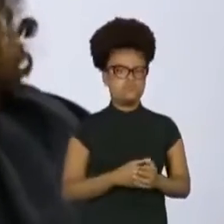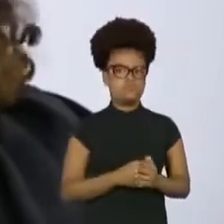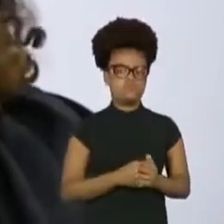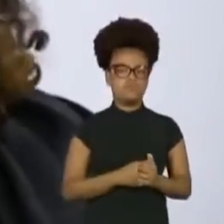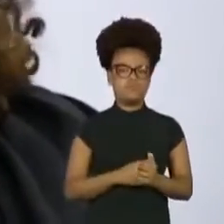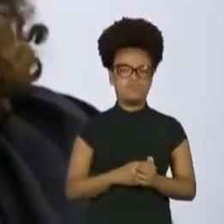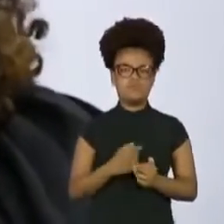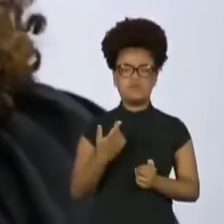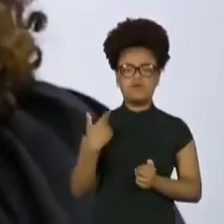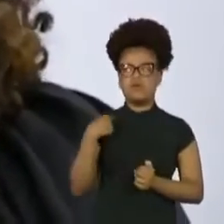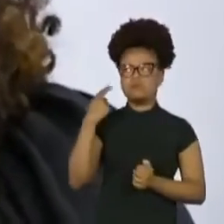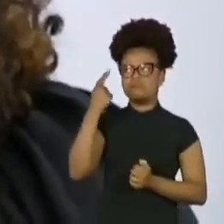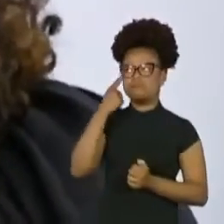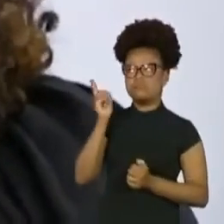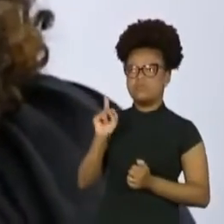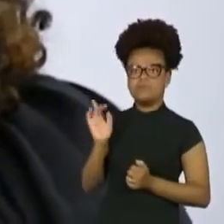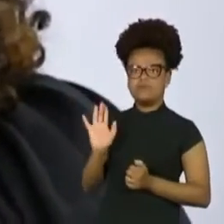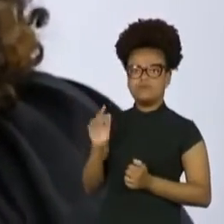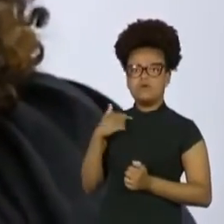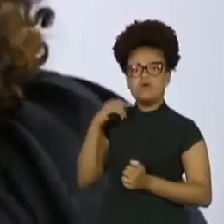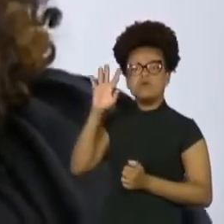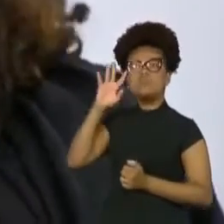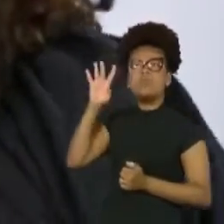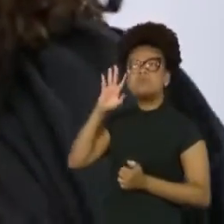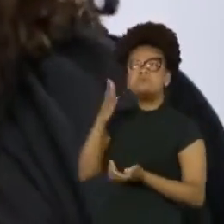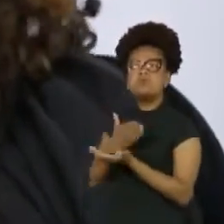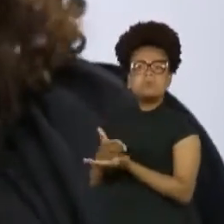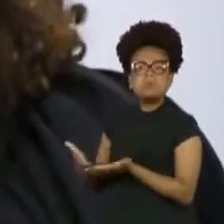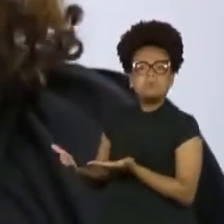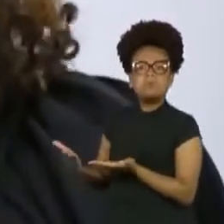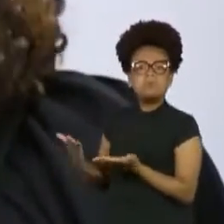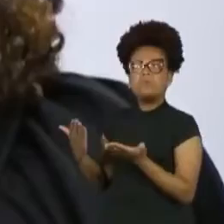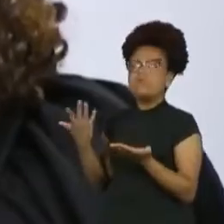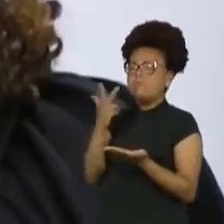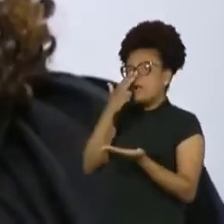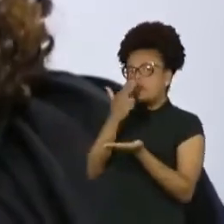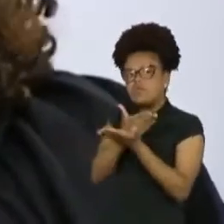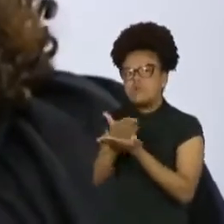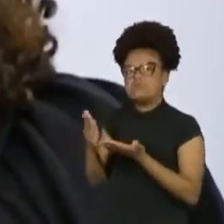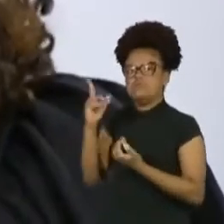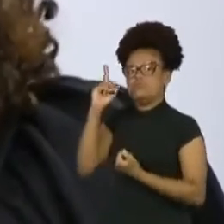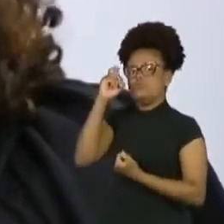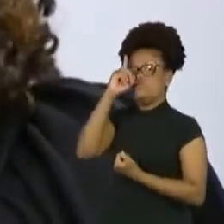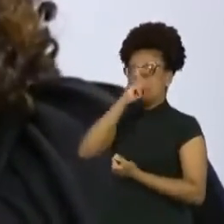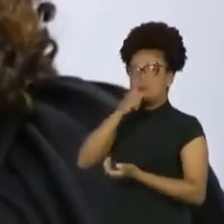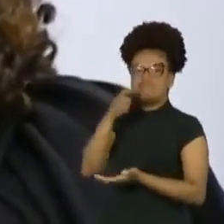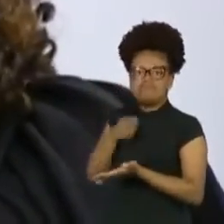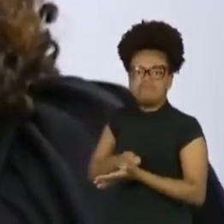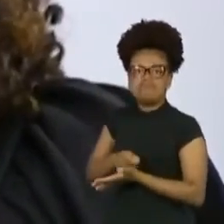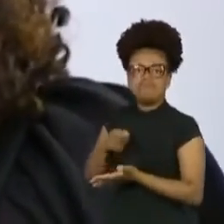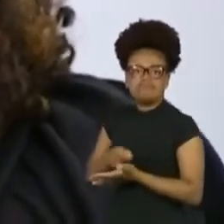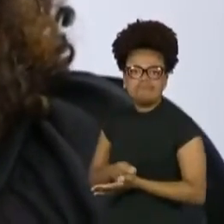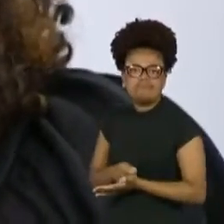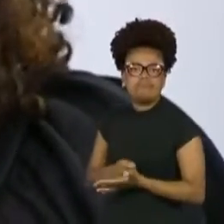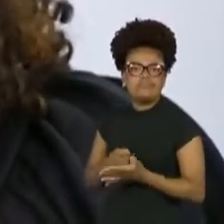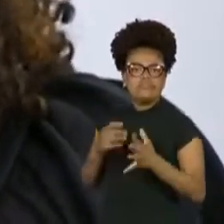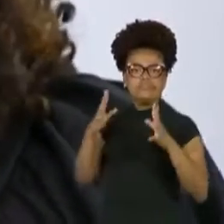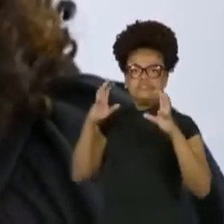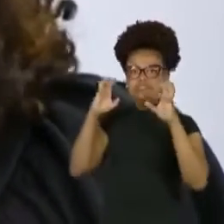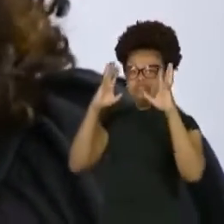começar uma carreira é difícil e manter é muito difícil também.